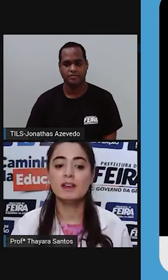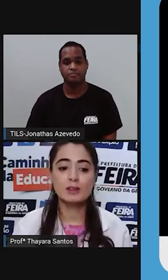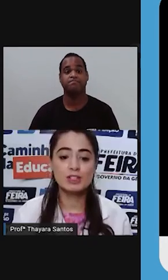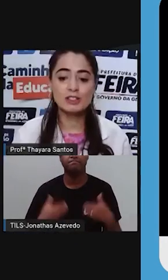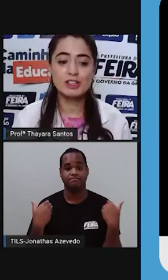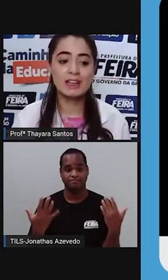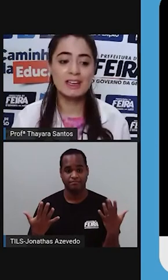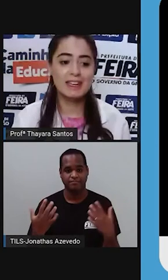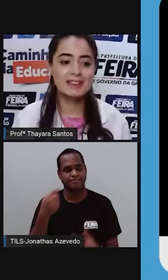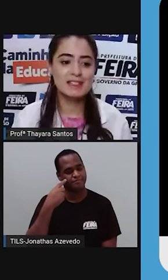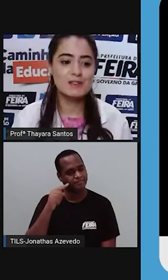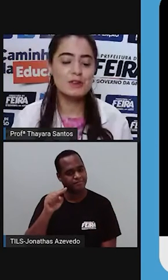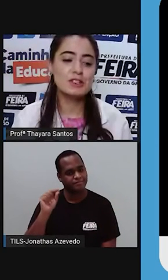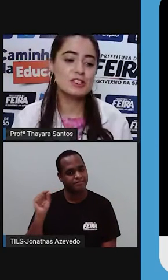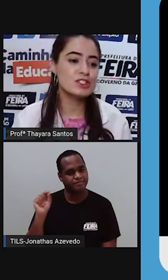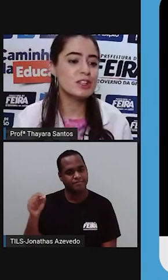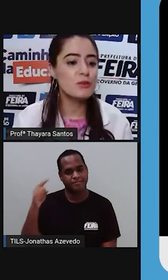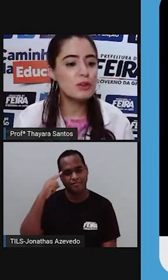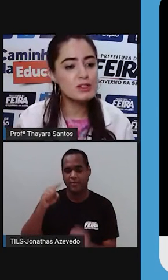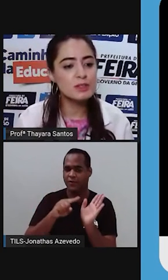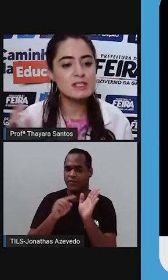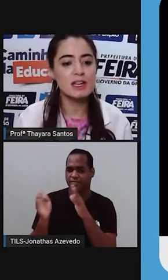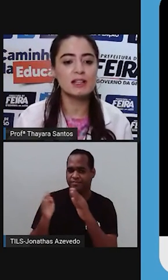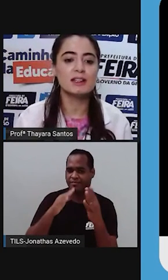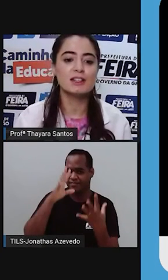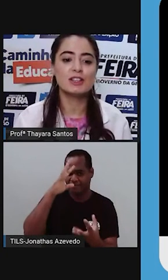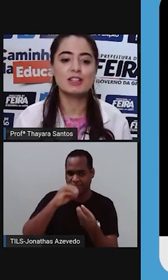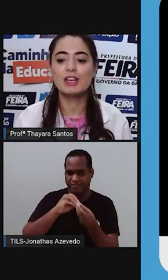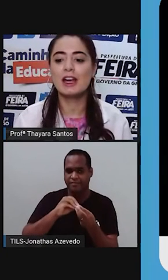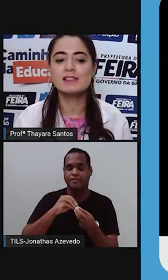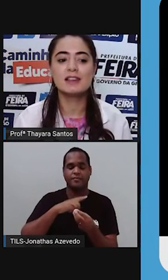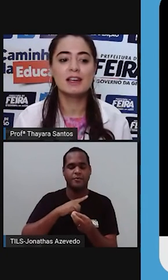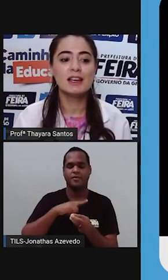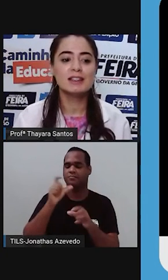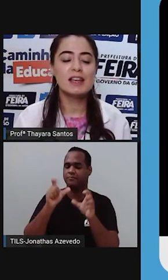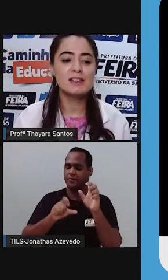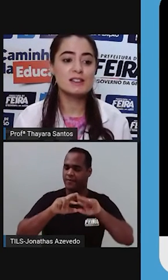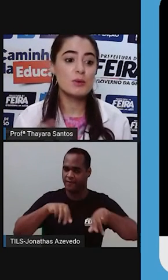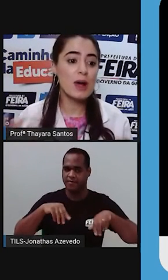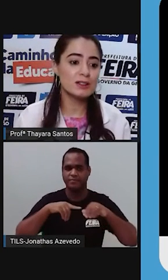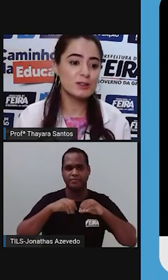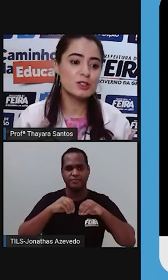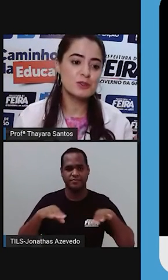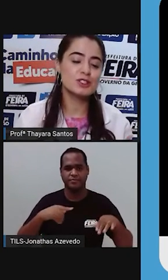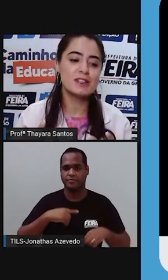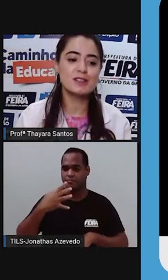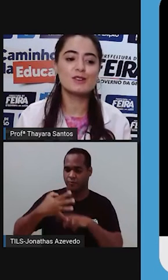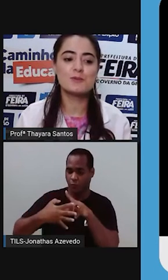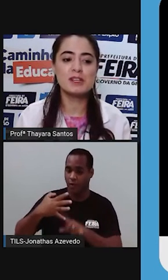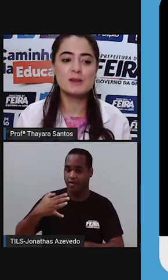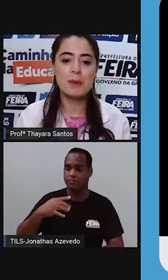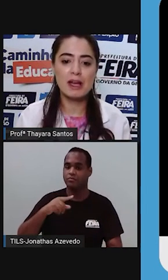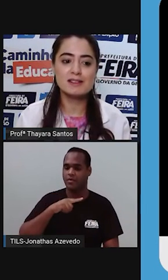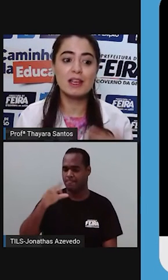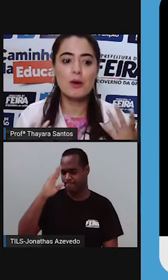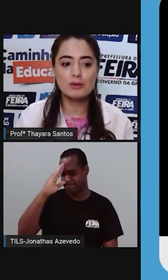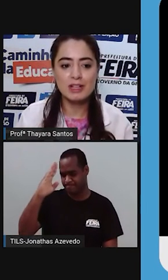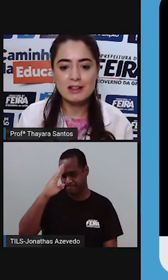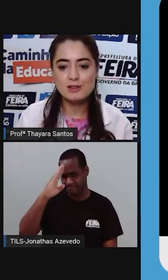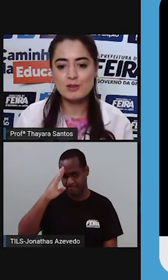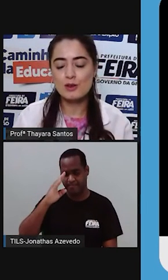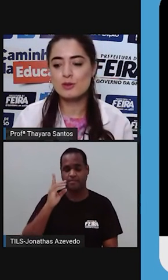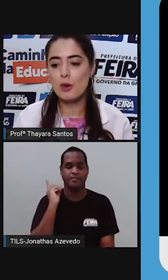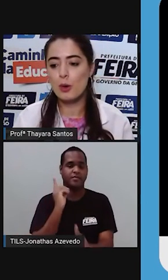Então, gente, aqui nesse vídeo, a gente teve um resumo das características gerais desses quatro tipos de tecidos principais